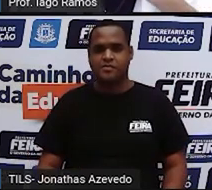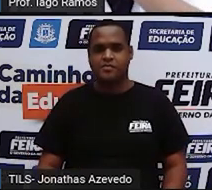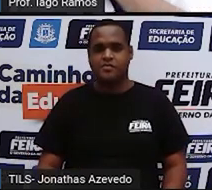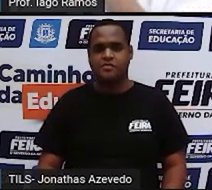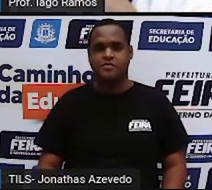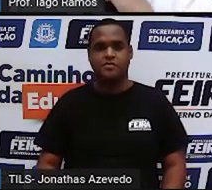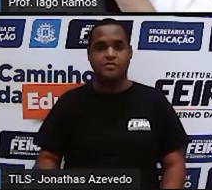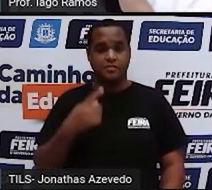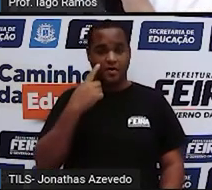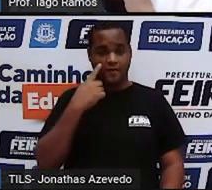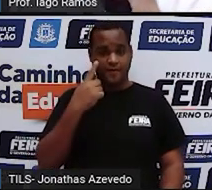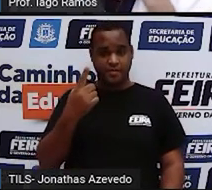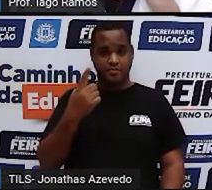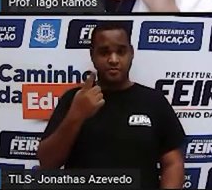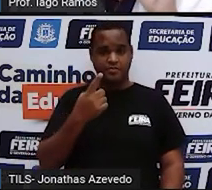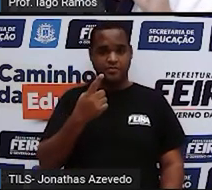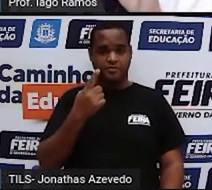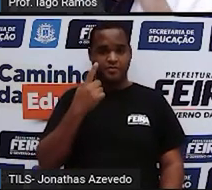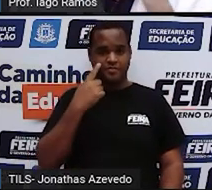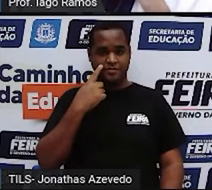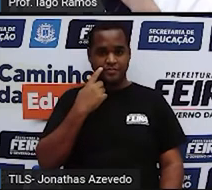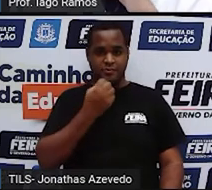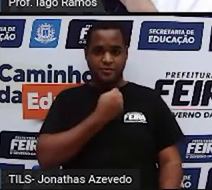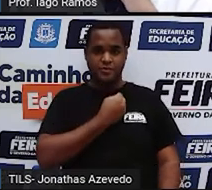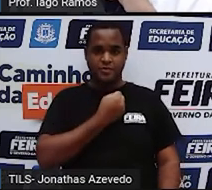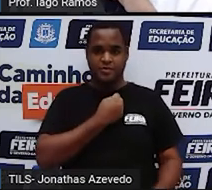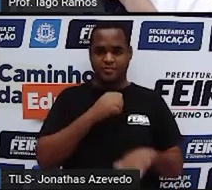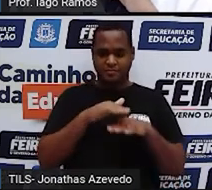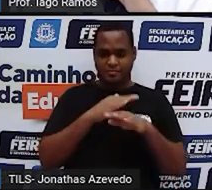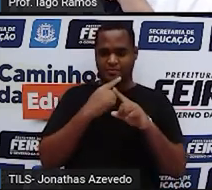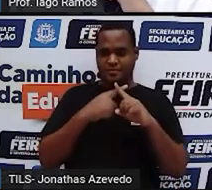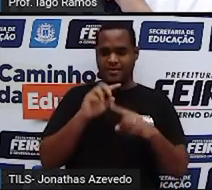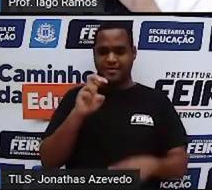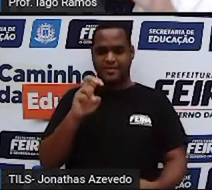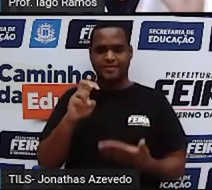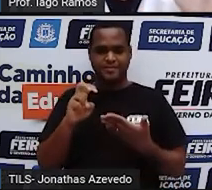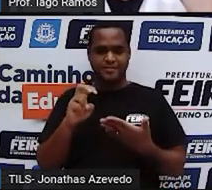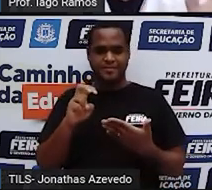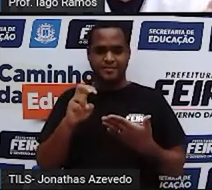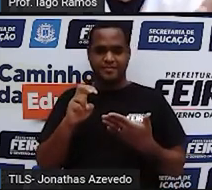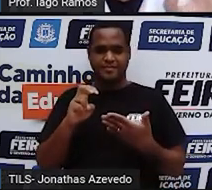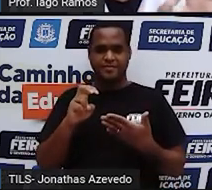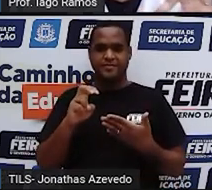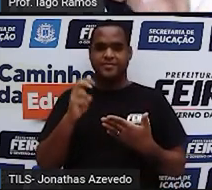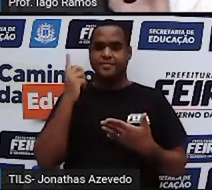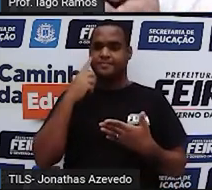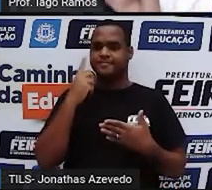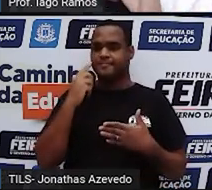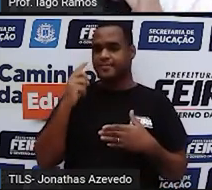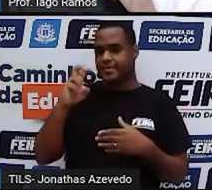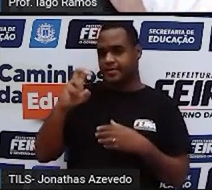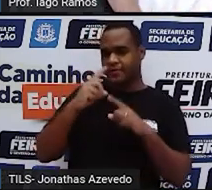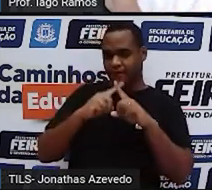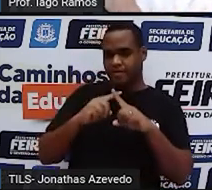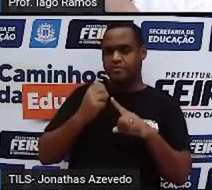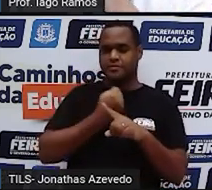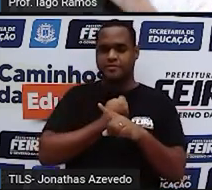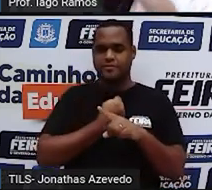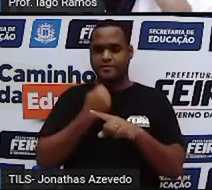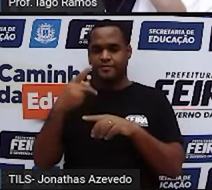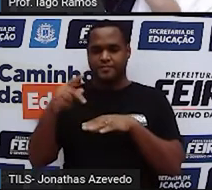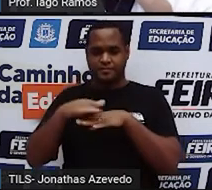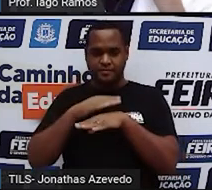Veja que o primeiro passo ali é o número do calçado multiplicado por 5. Então vai ser 5 vezes o número do calçado.